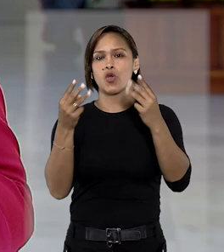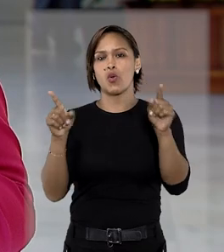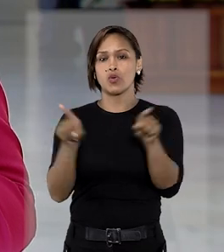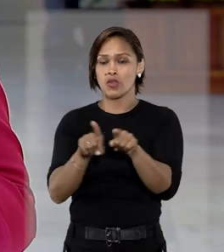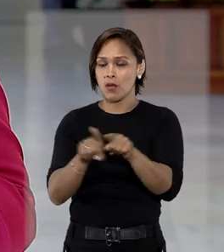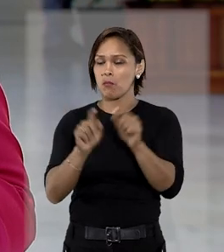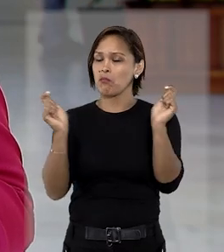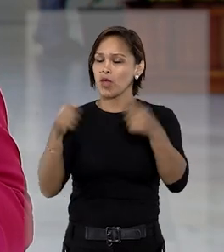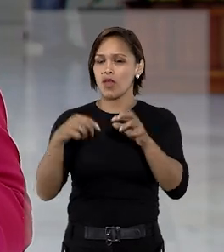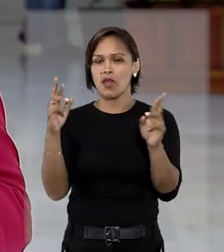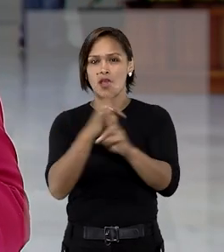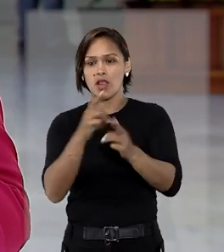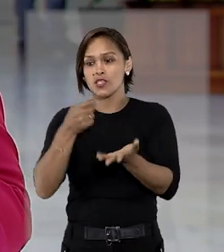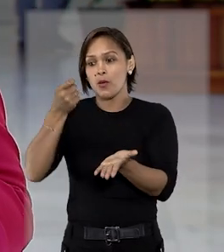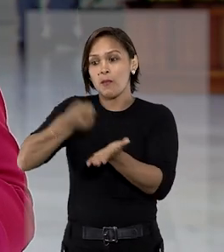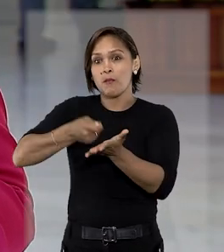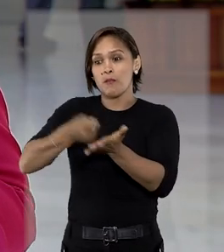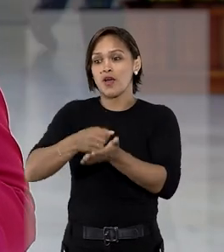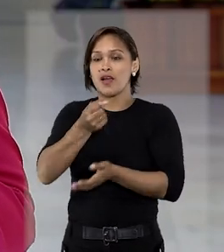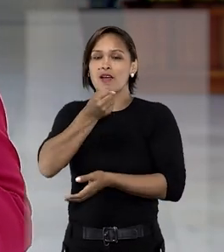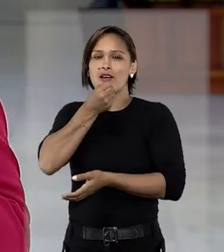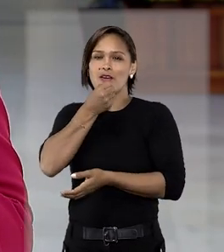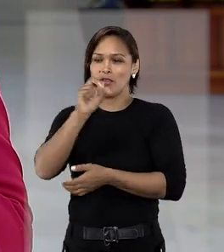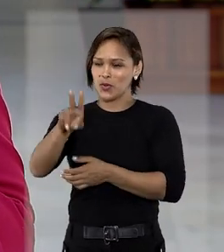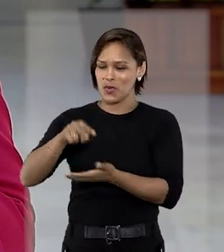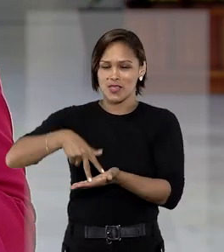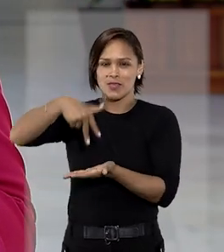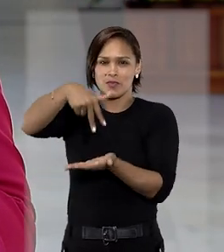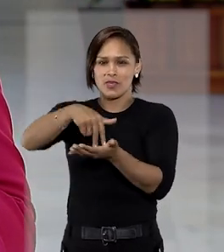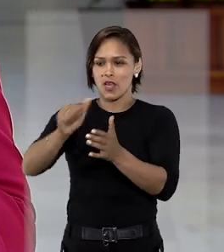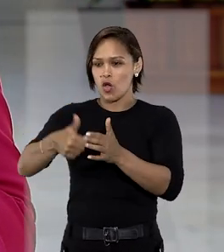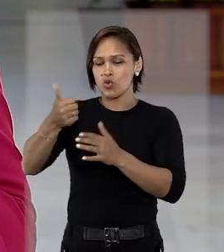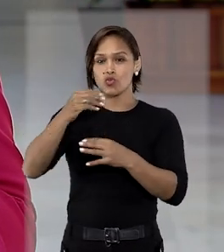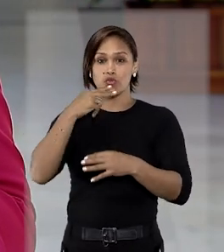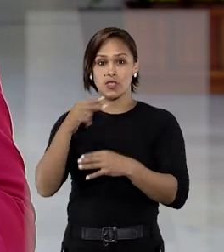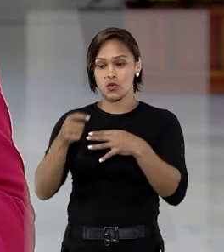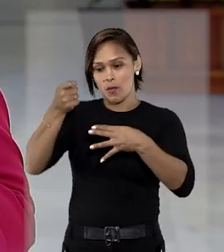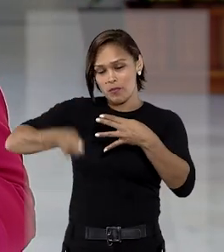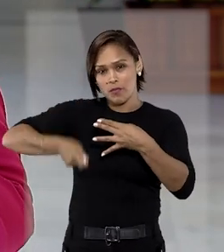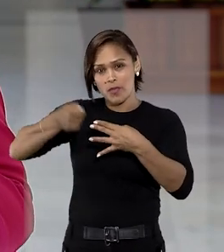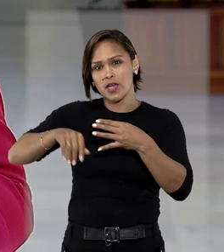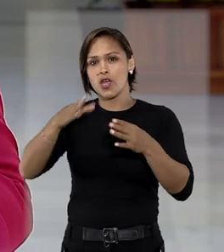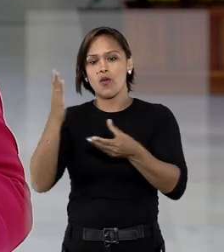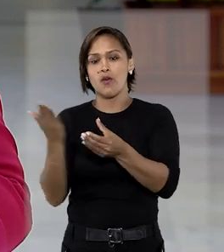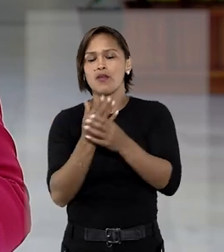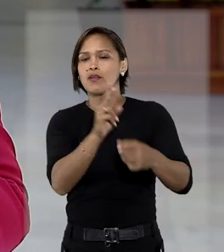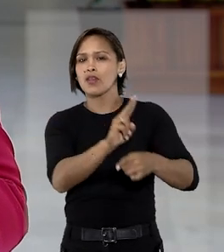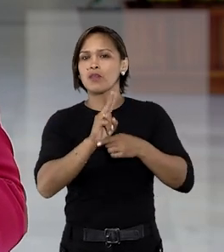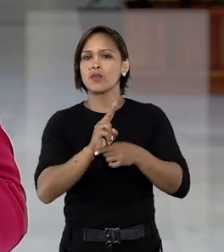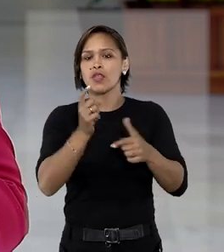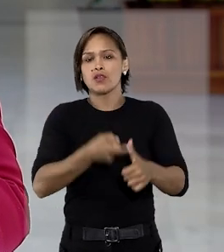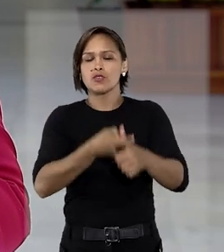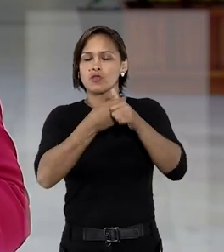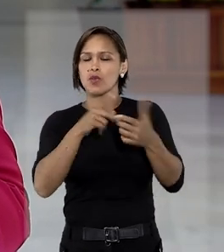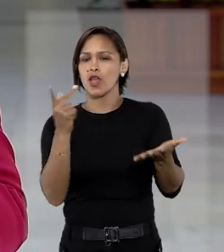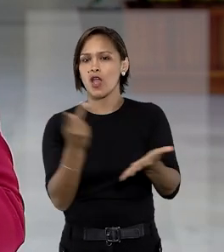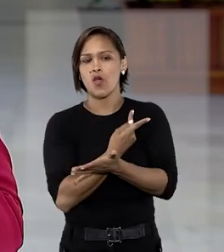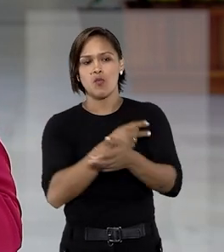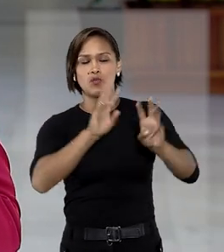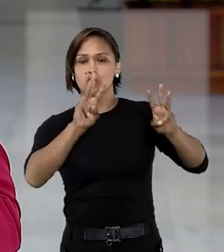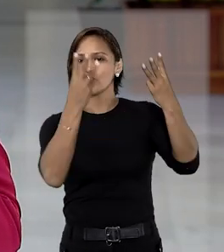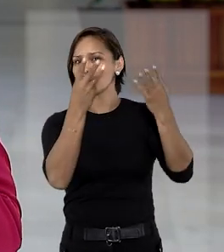sobretudo com relação ao cachê pago ao cantor. O juízo de primeiro grau concedeu pedido liminar suspendendo a realização do evento.